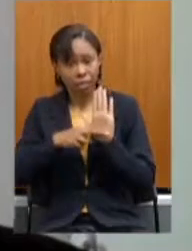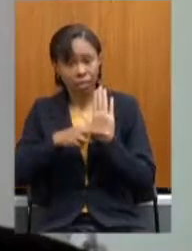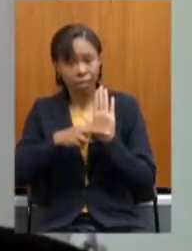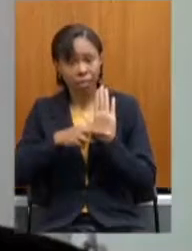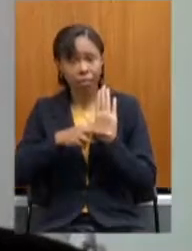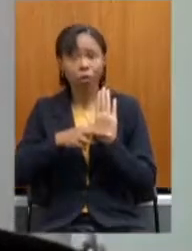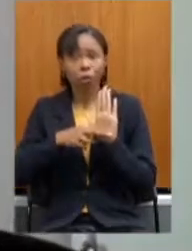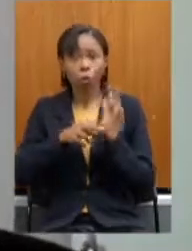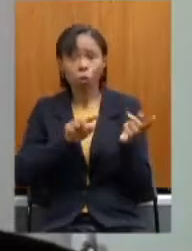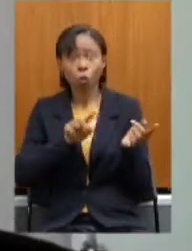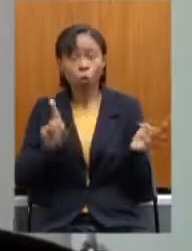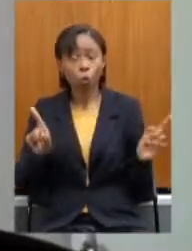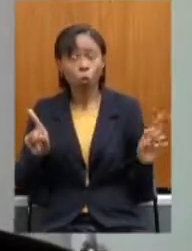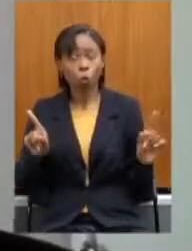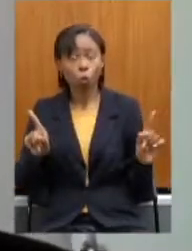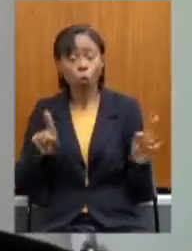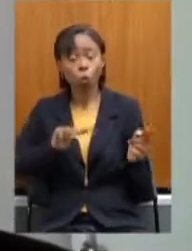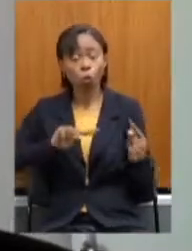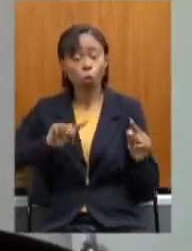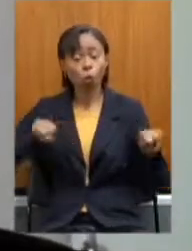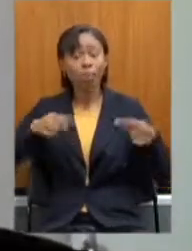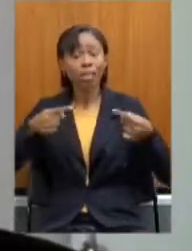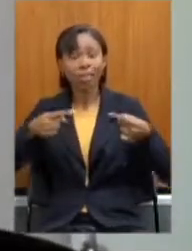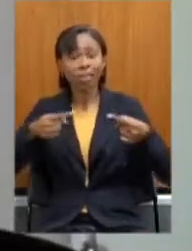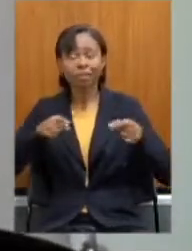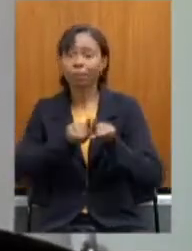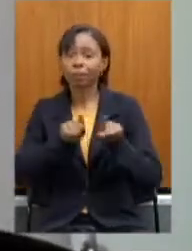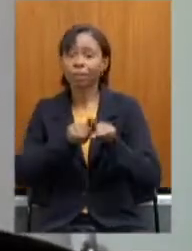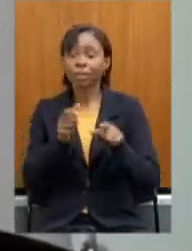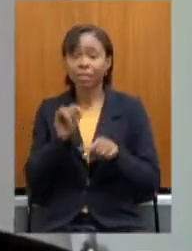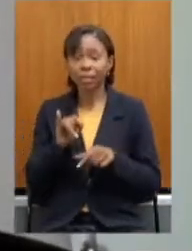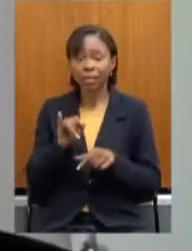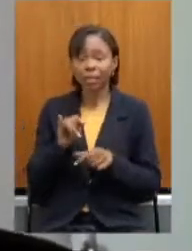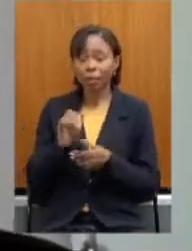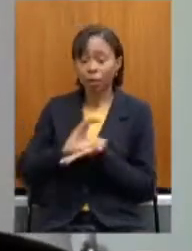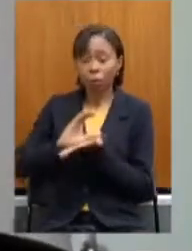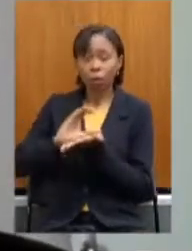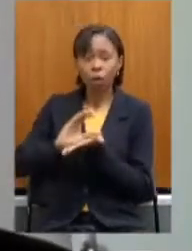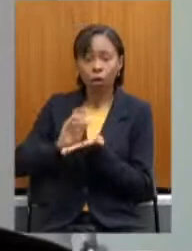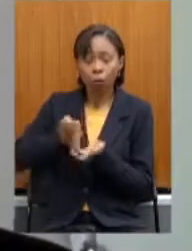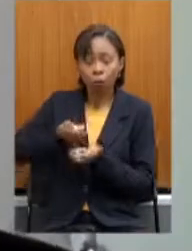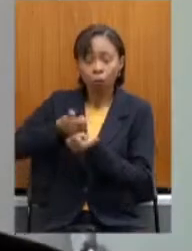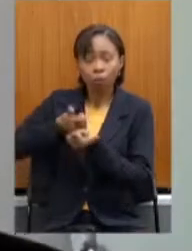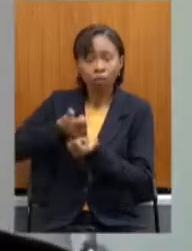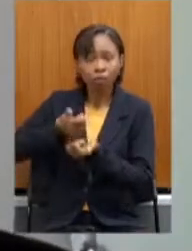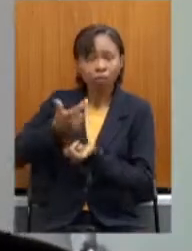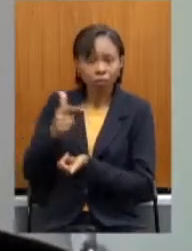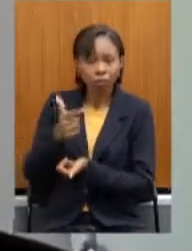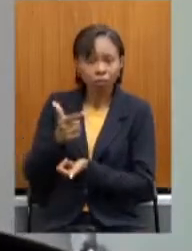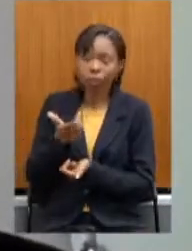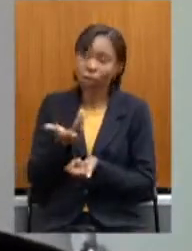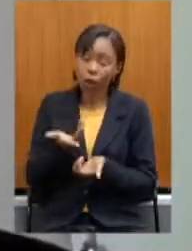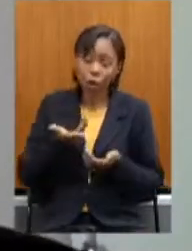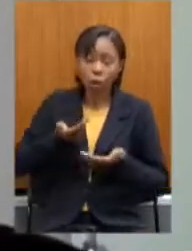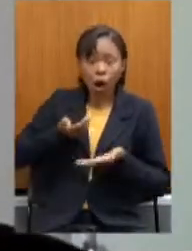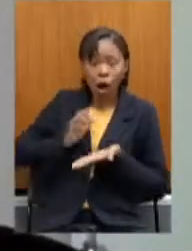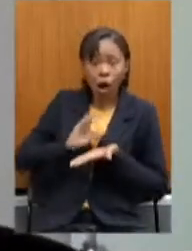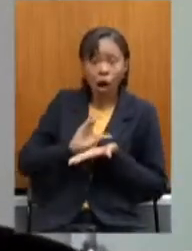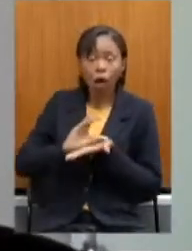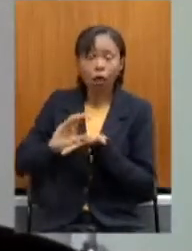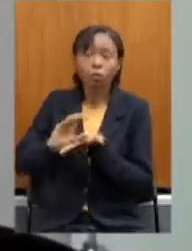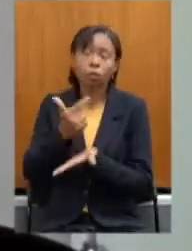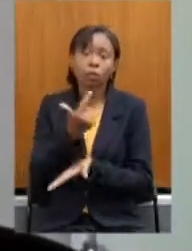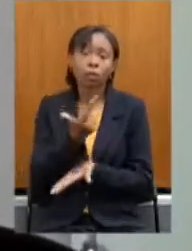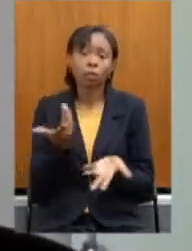do senso também vale, ou seja, não pode haver benefício, não pode haver contribuição sem benefício. O que a regra da reforma traz? Majora a